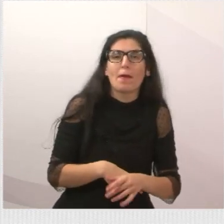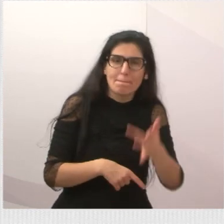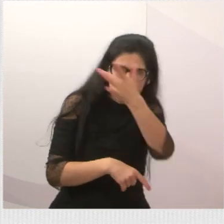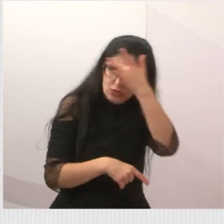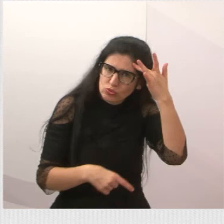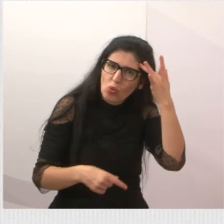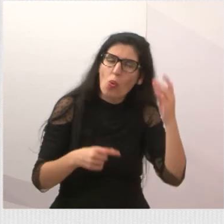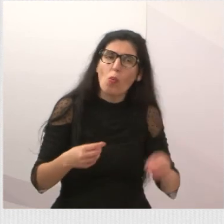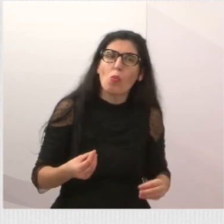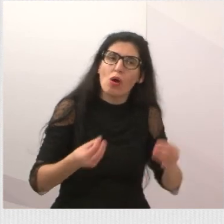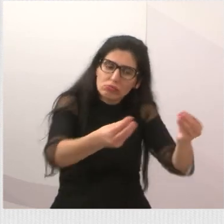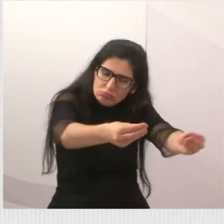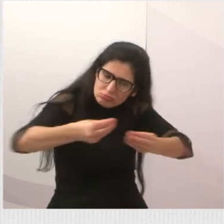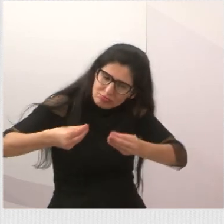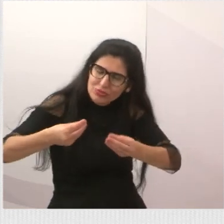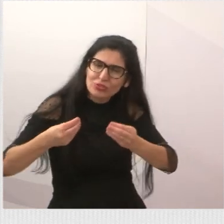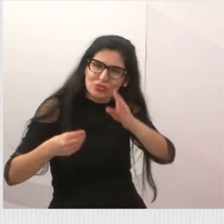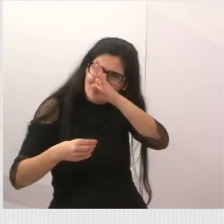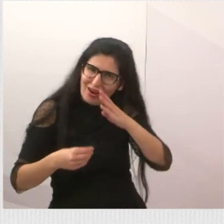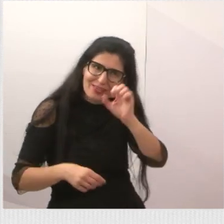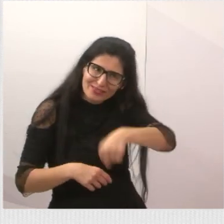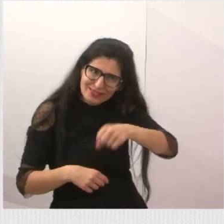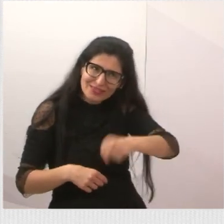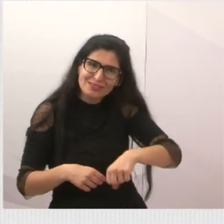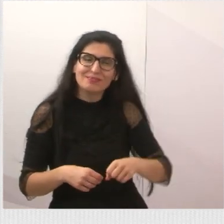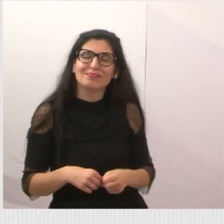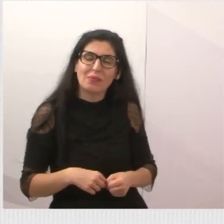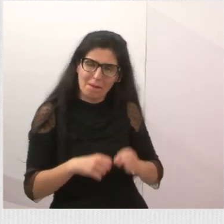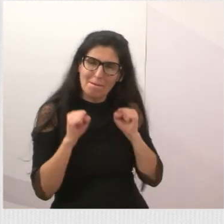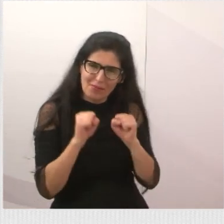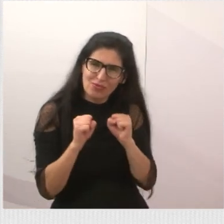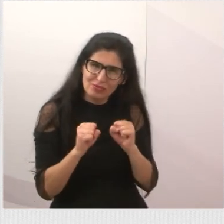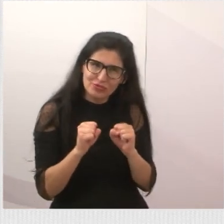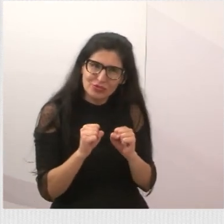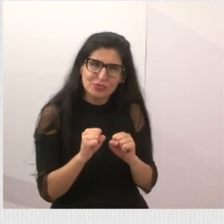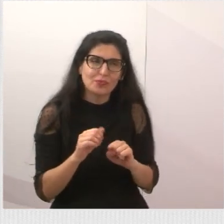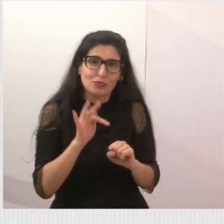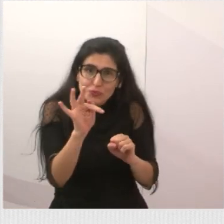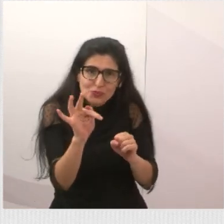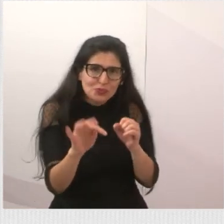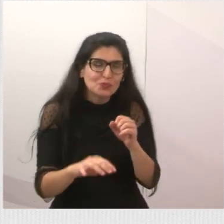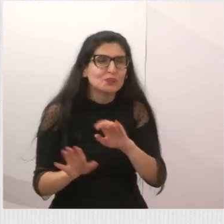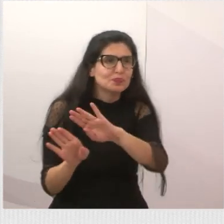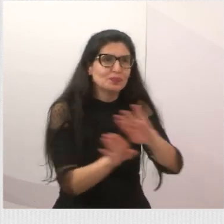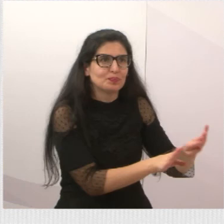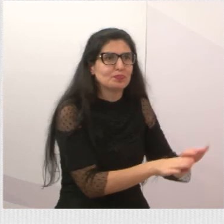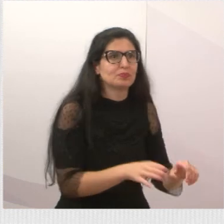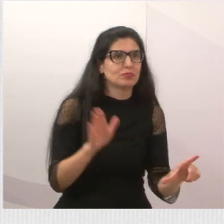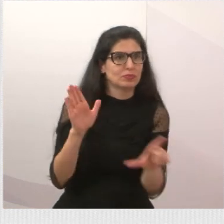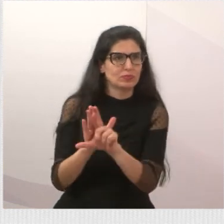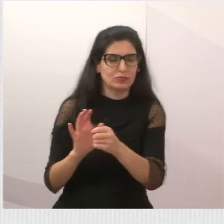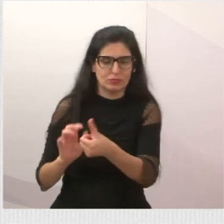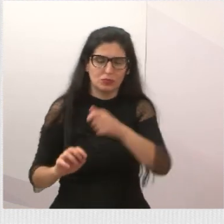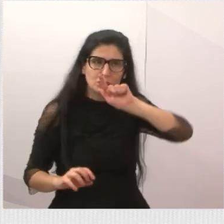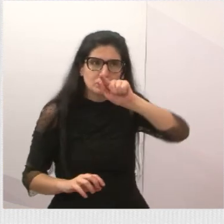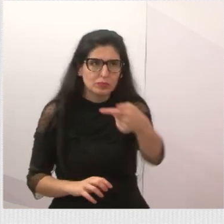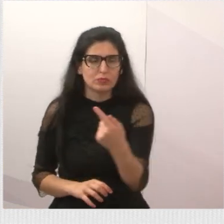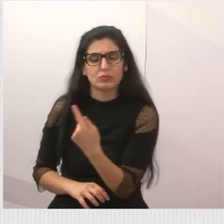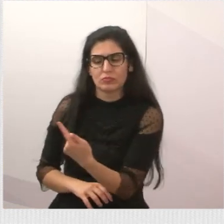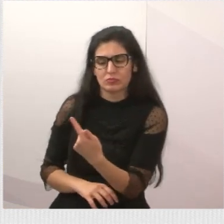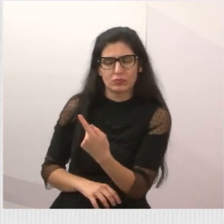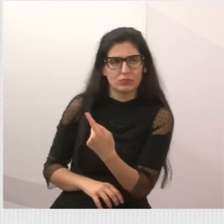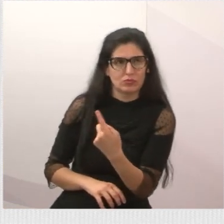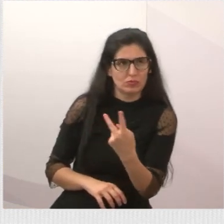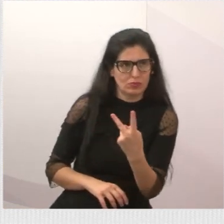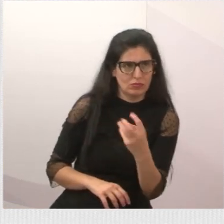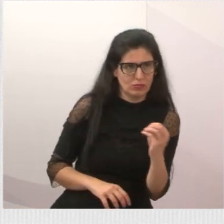Próximo. Lei 6.120. Lei do Cão Comunitário. Dispõe sobre a proteção e cuidados com